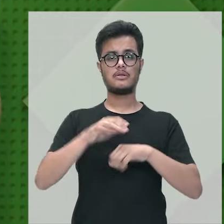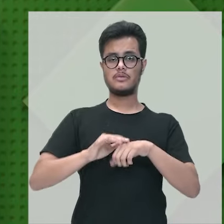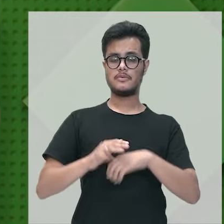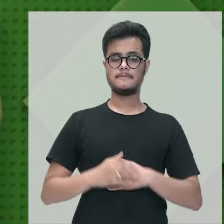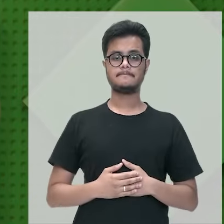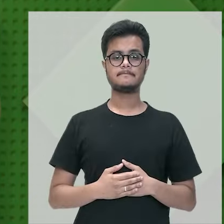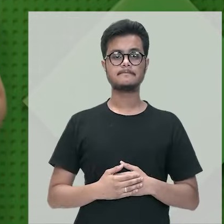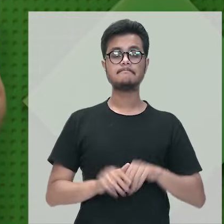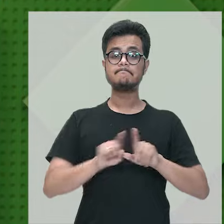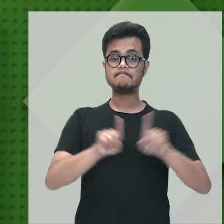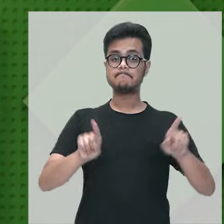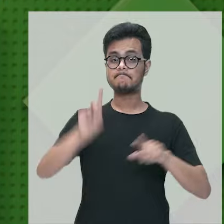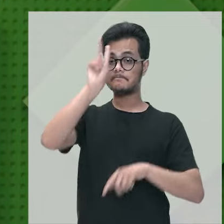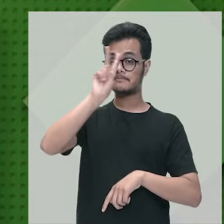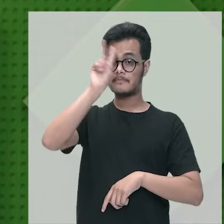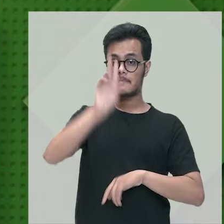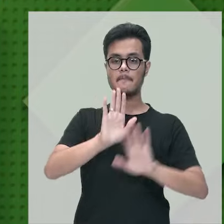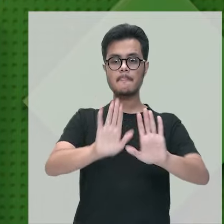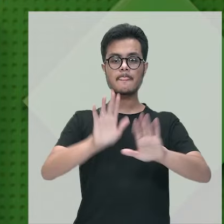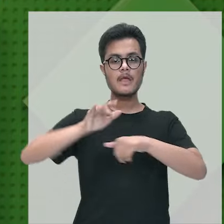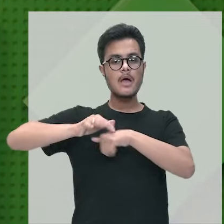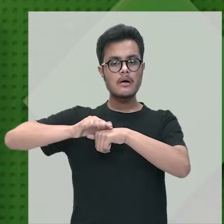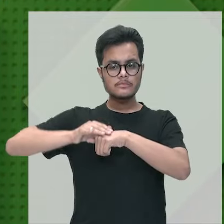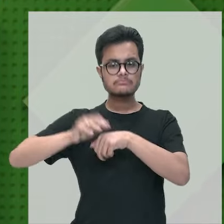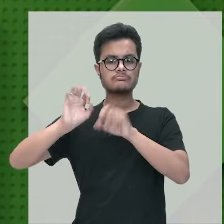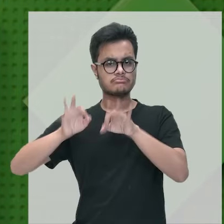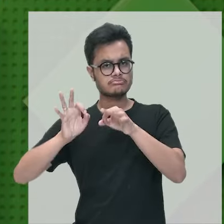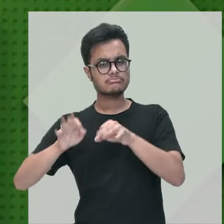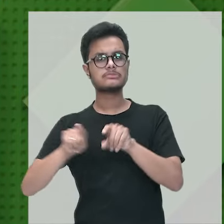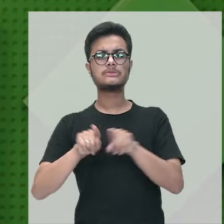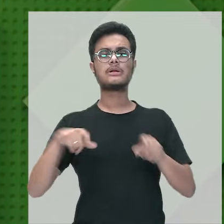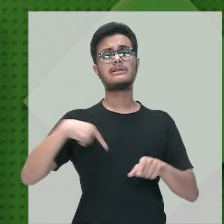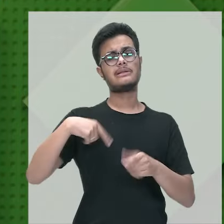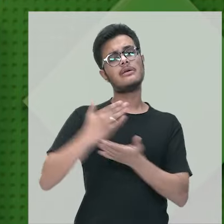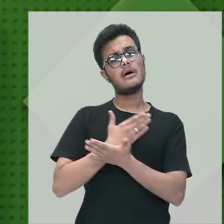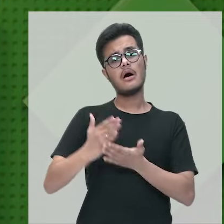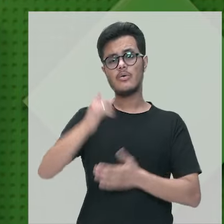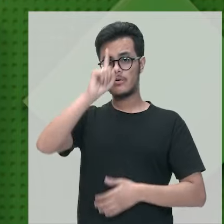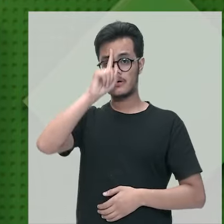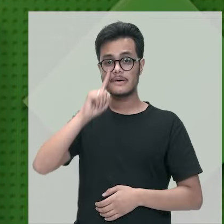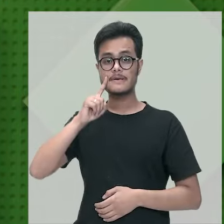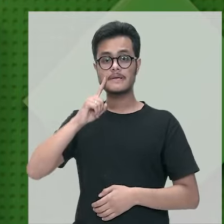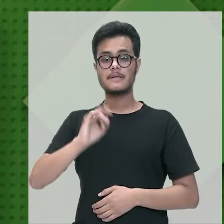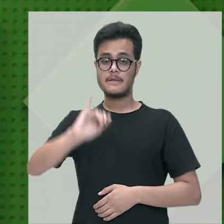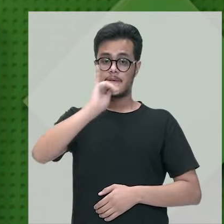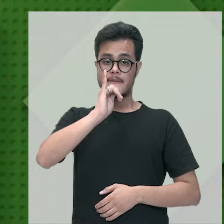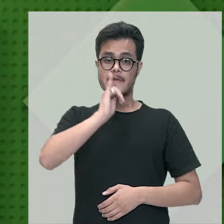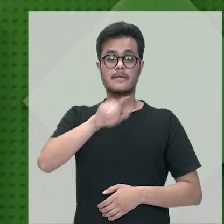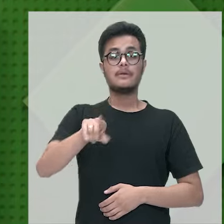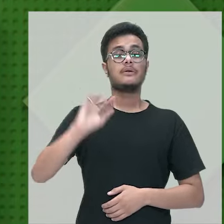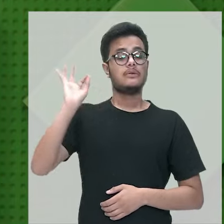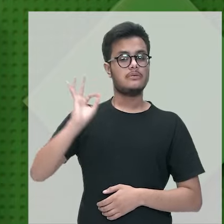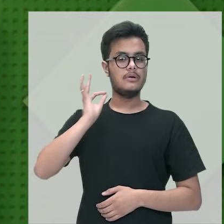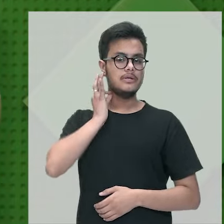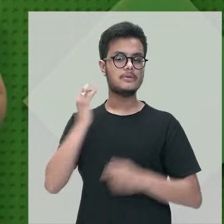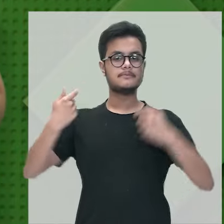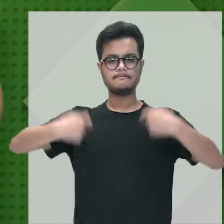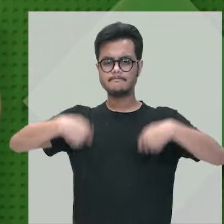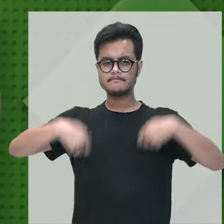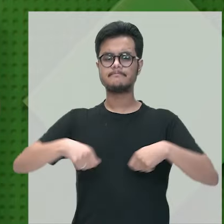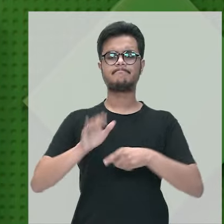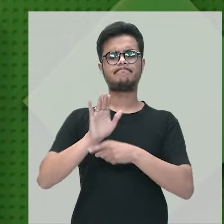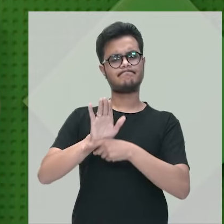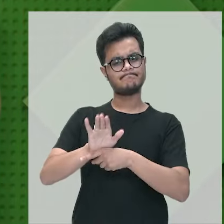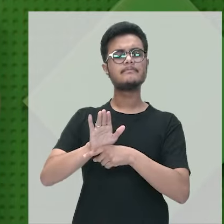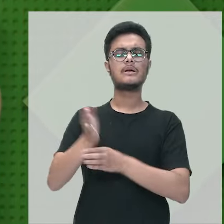e relembrando que todas essas doenças elas têm algum agravante e no caso principalmente da dengue é necessário a gente ter um